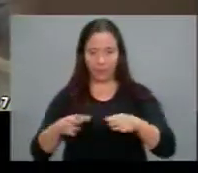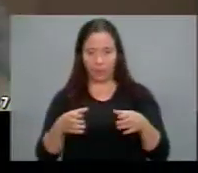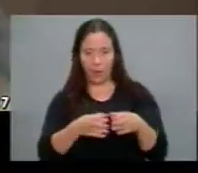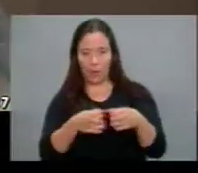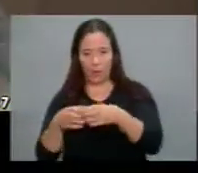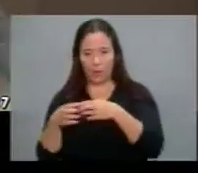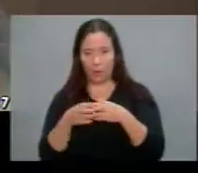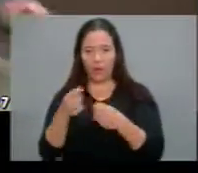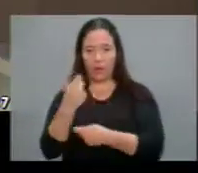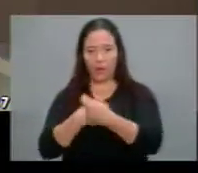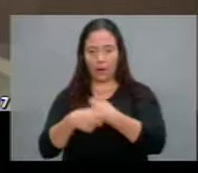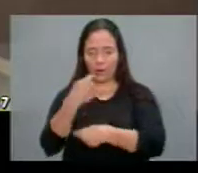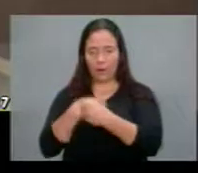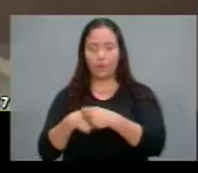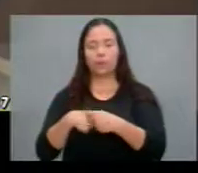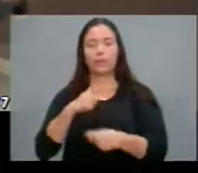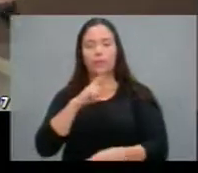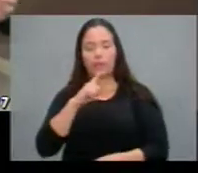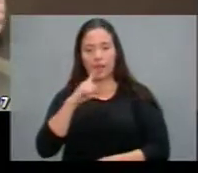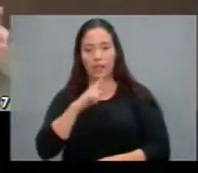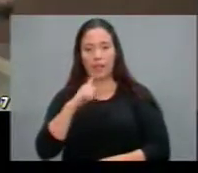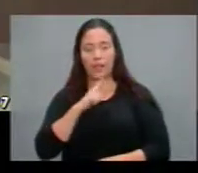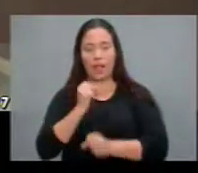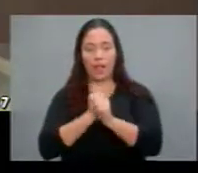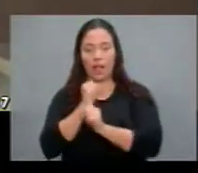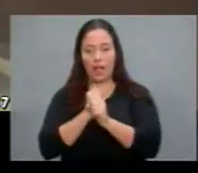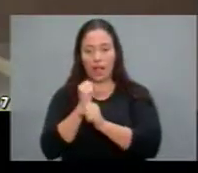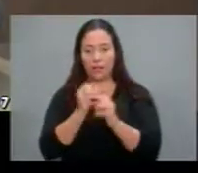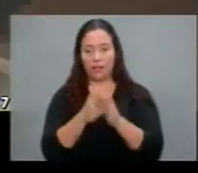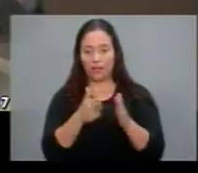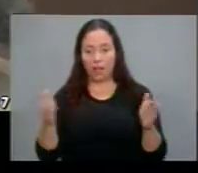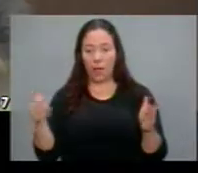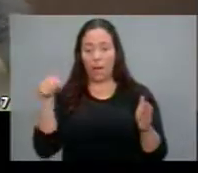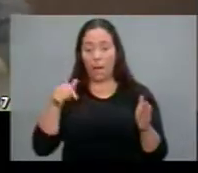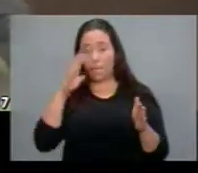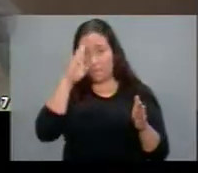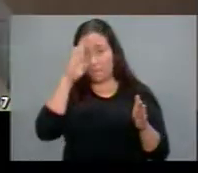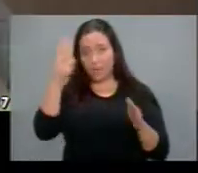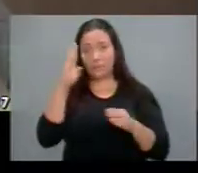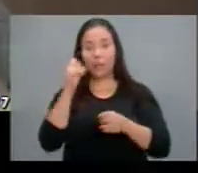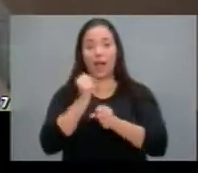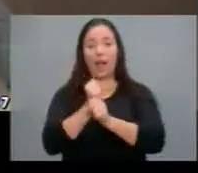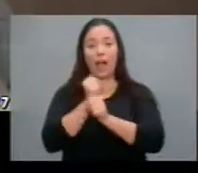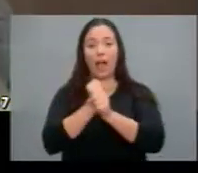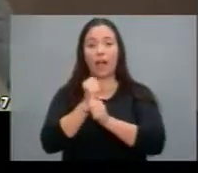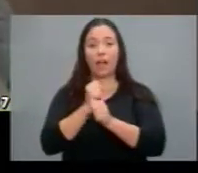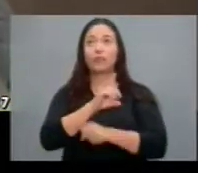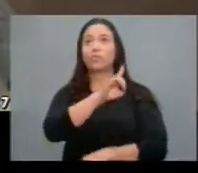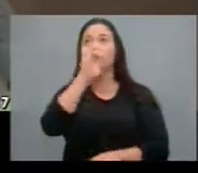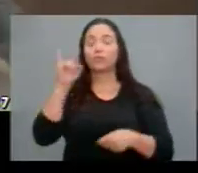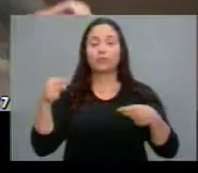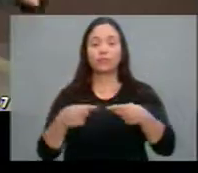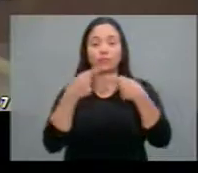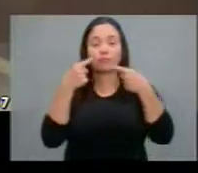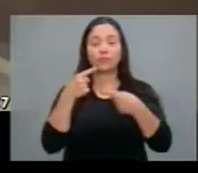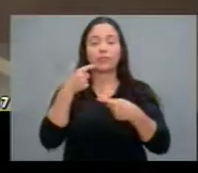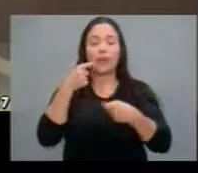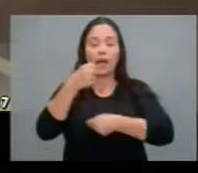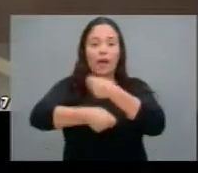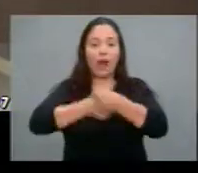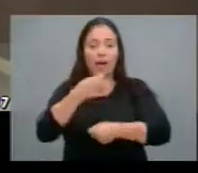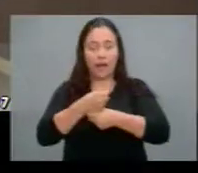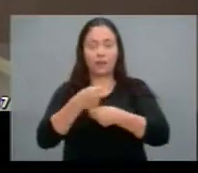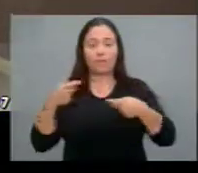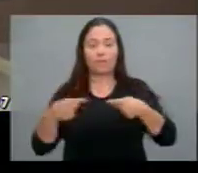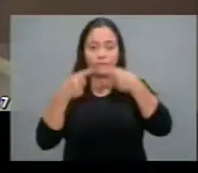agrupamentos econômicos em determinados anos pares que são os anos de eleição. eu tenho que fazer